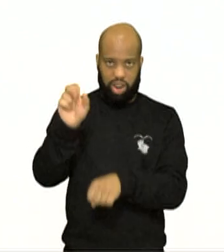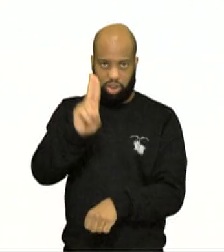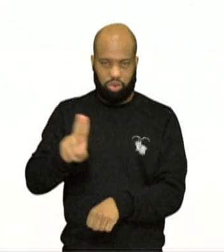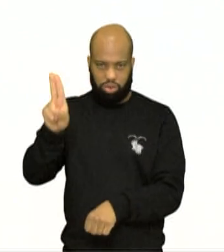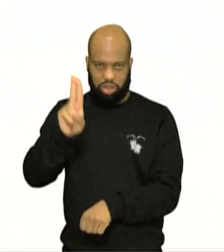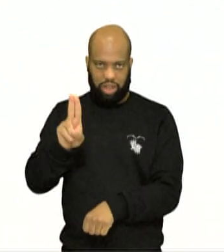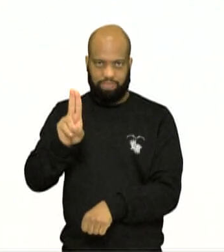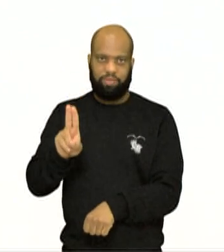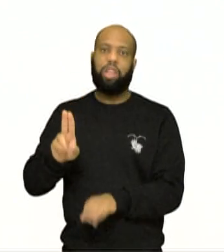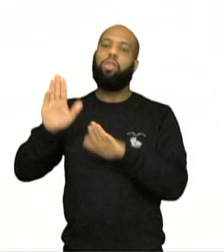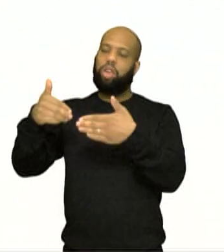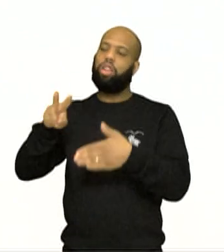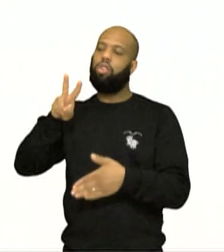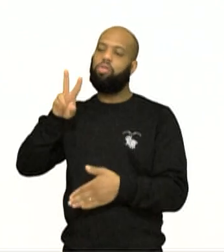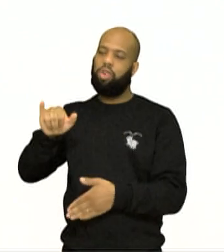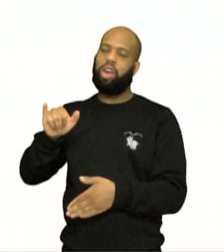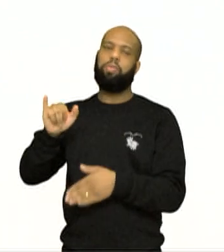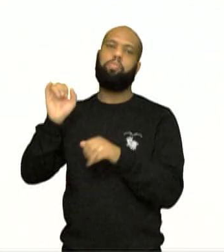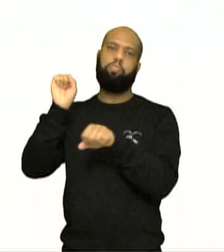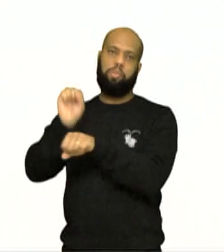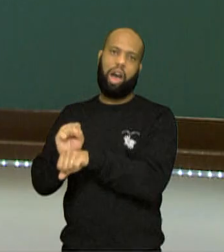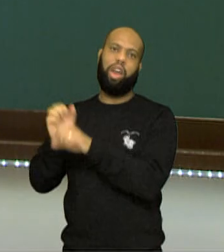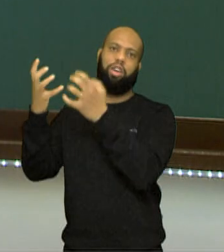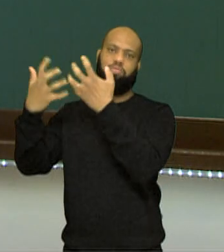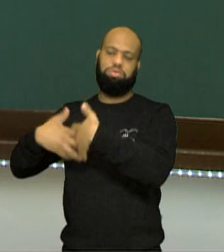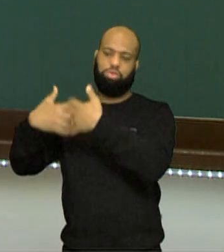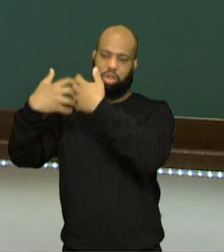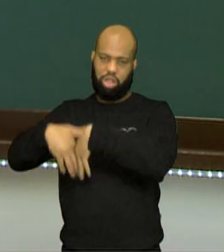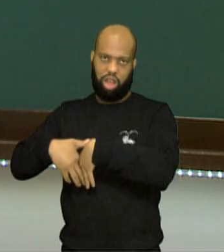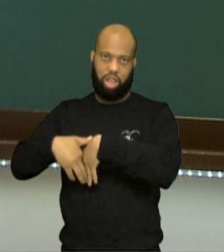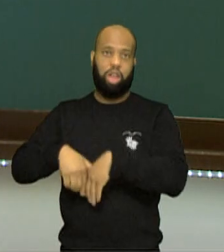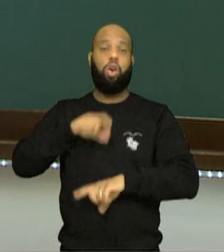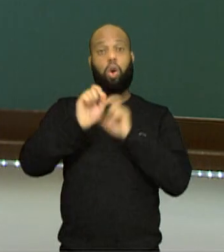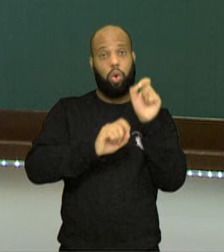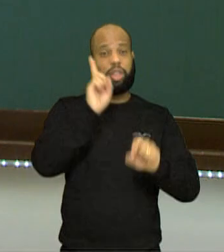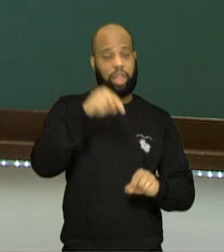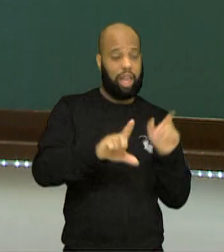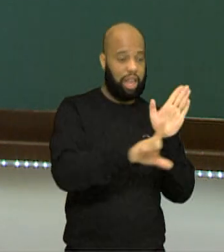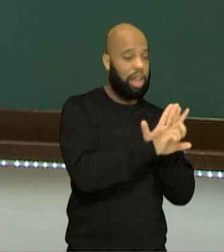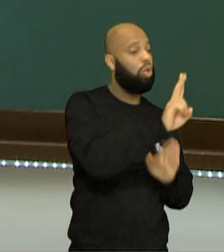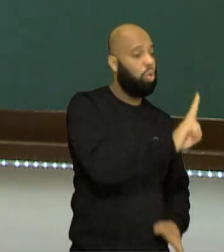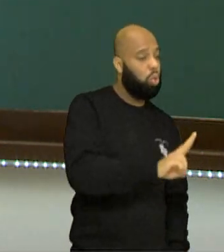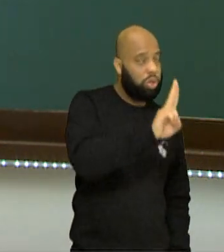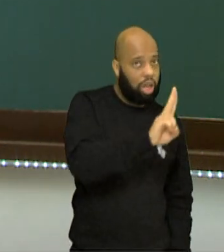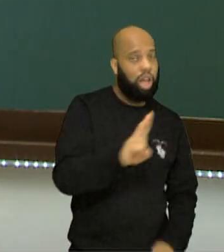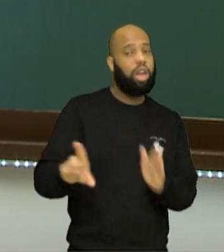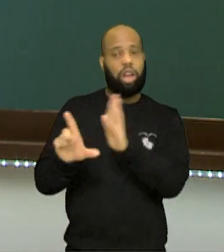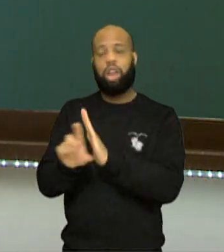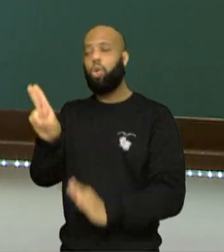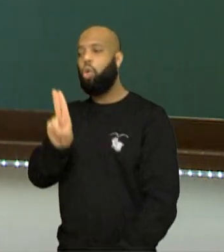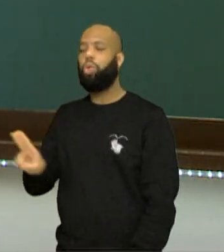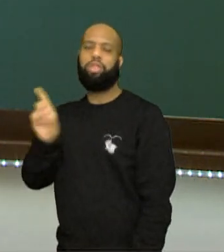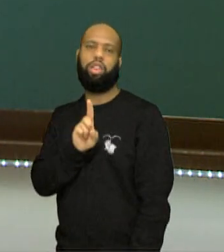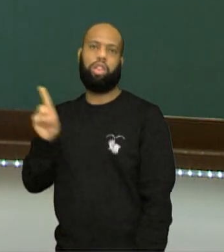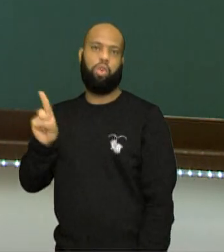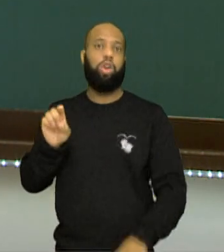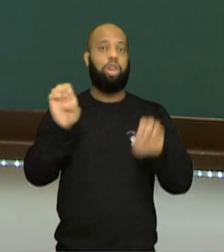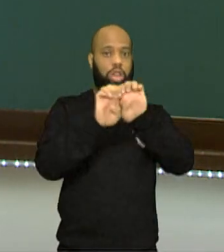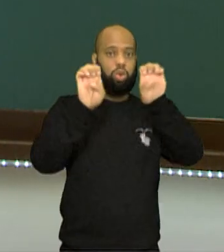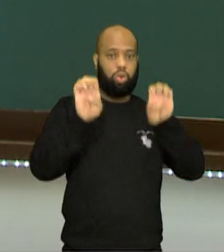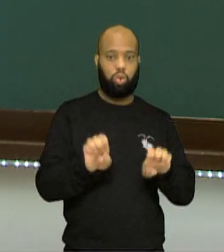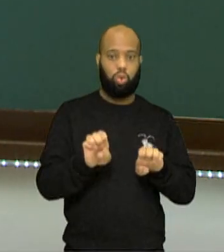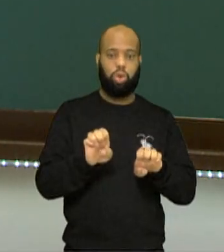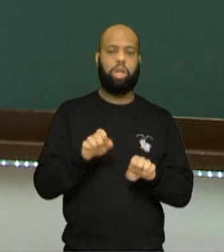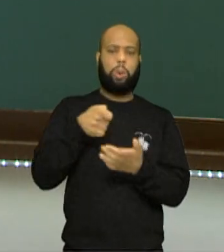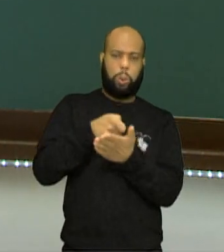tenderia, então, a atrofiar, tá? Então, ele chamou isso de lei do uso e desuso. Uma estrutura, às vezes, pode ser